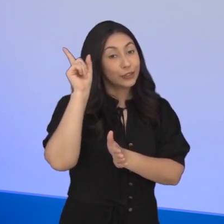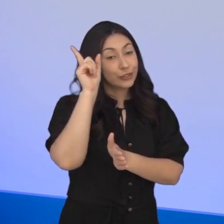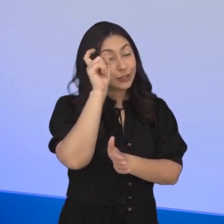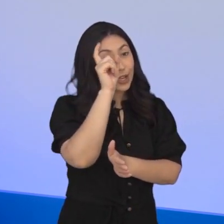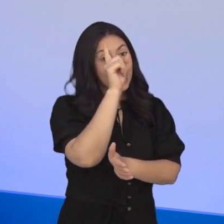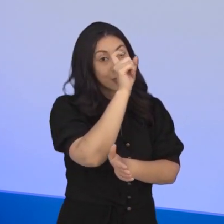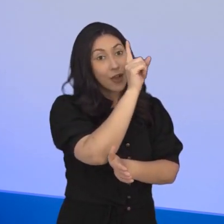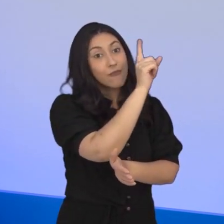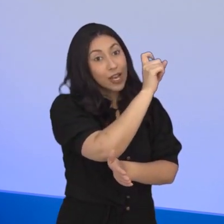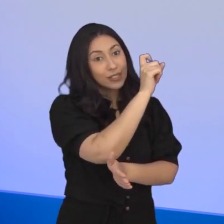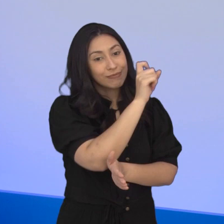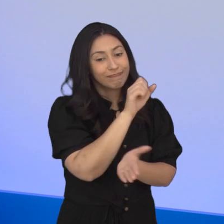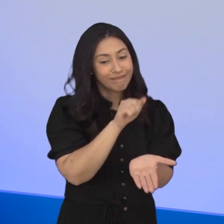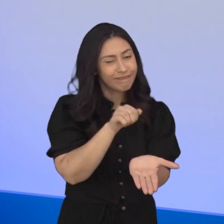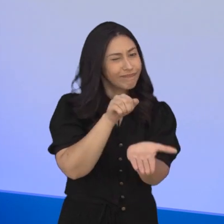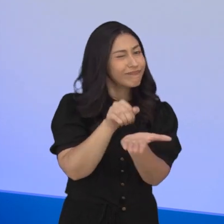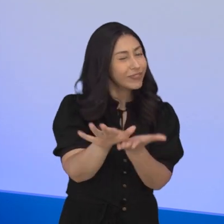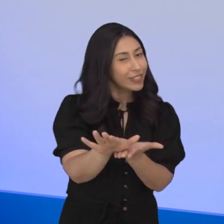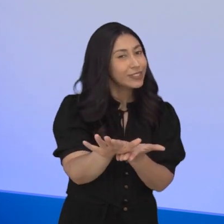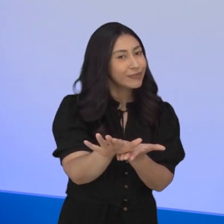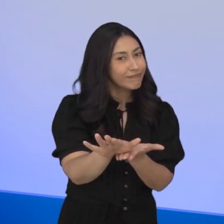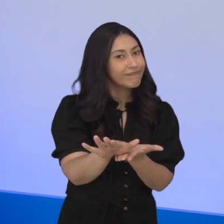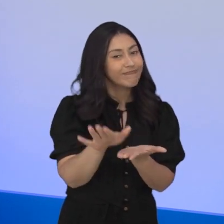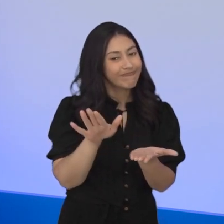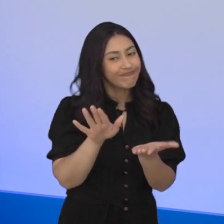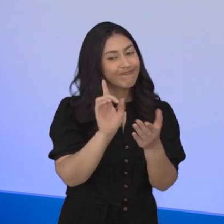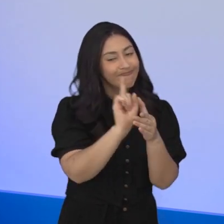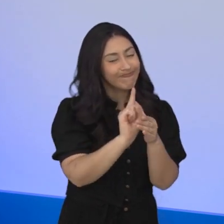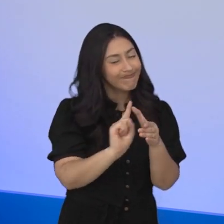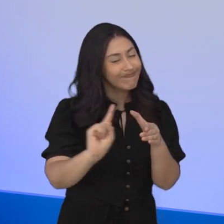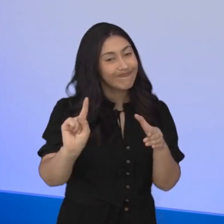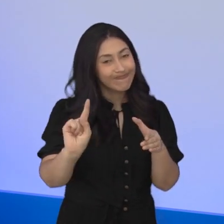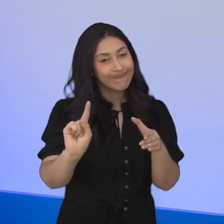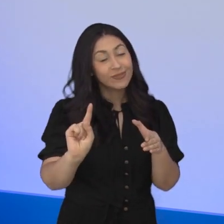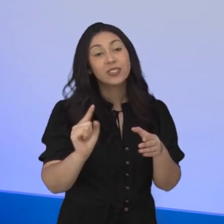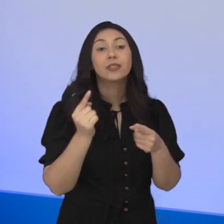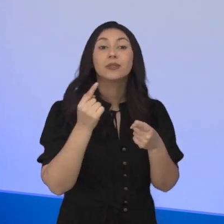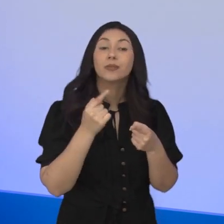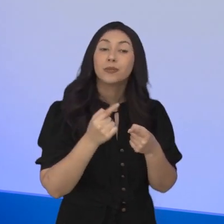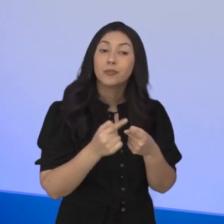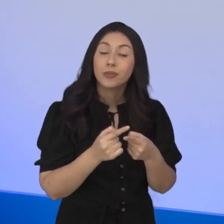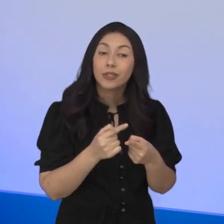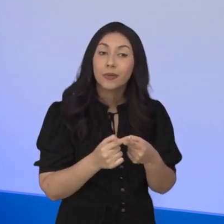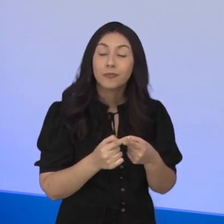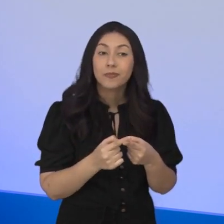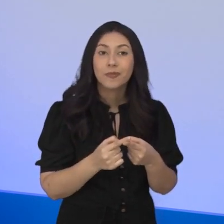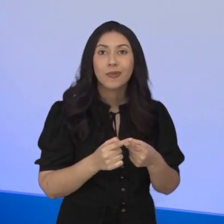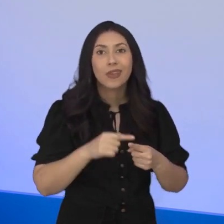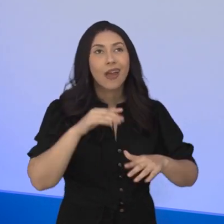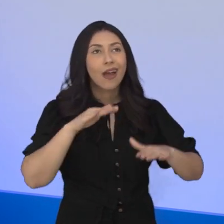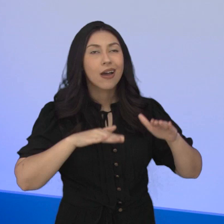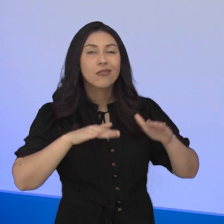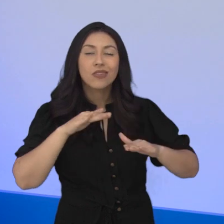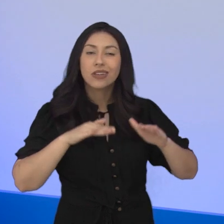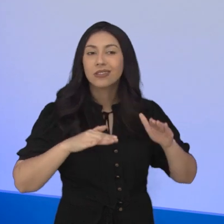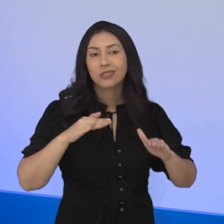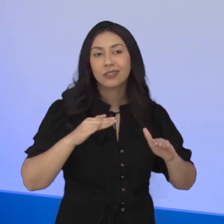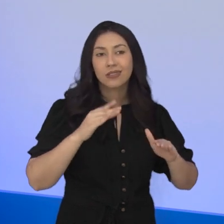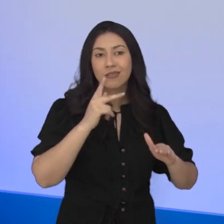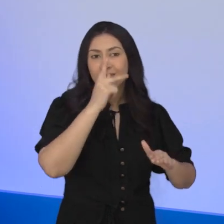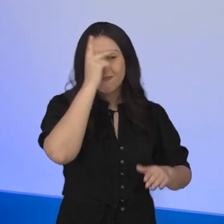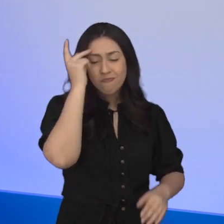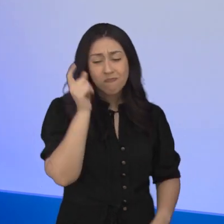dificuldade em demitir um servidor público, em exonerar um servidor público, é porque às vezes nós temos uma